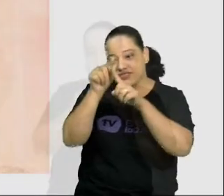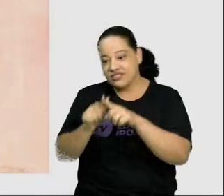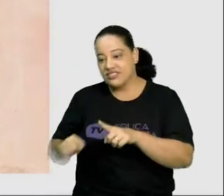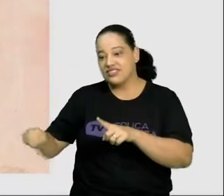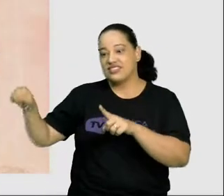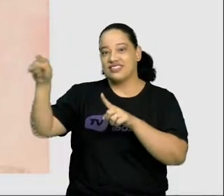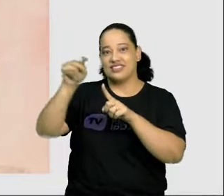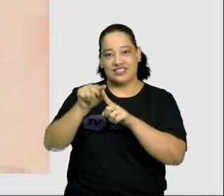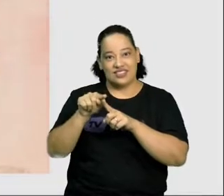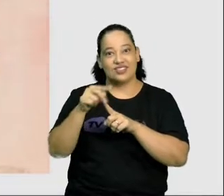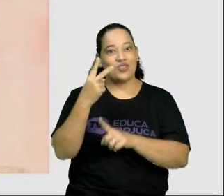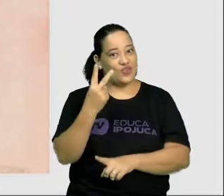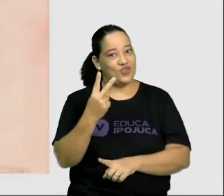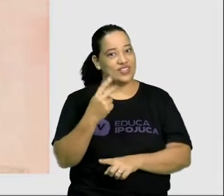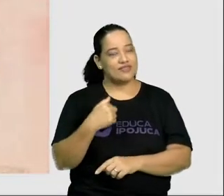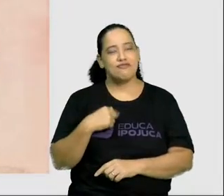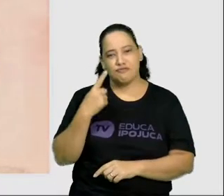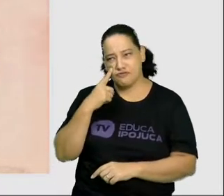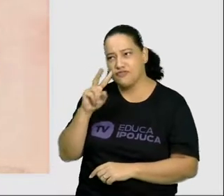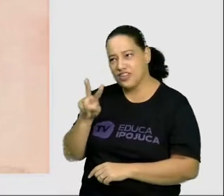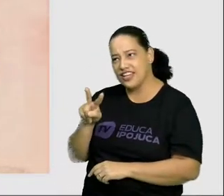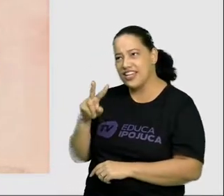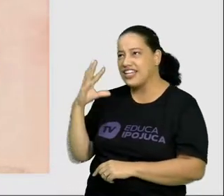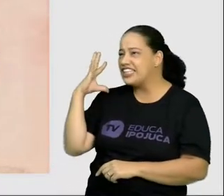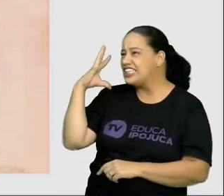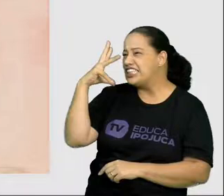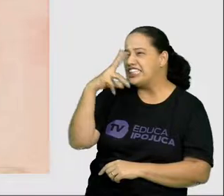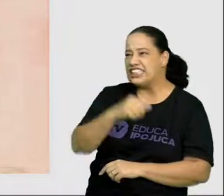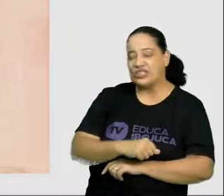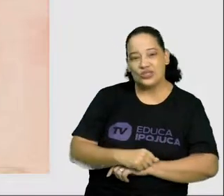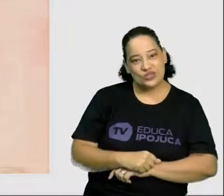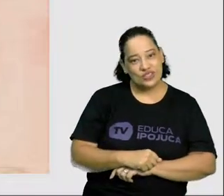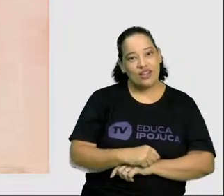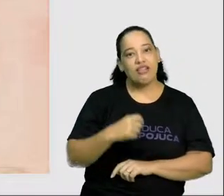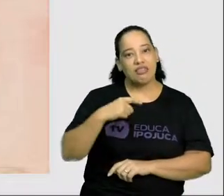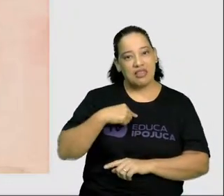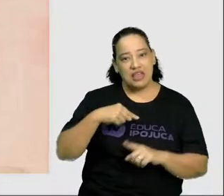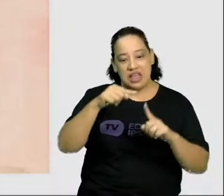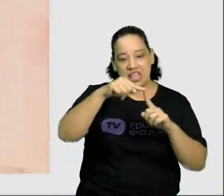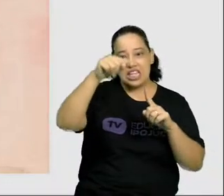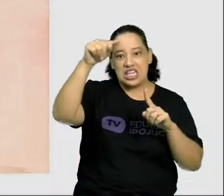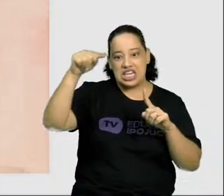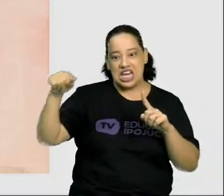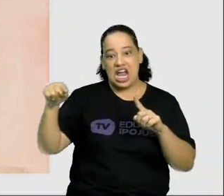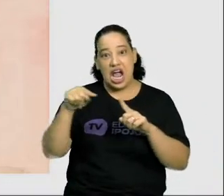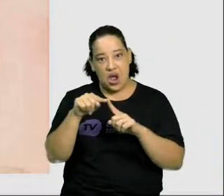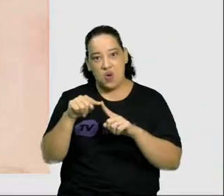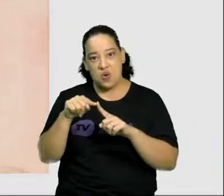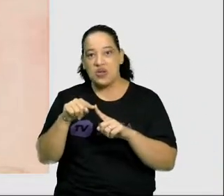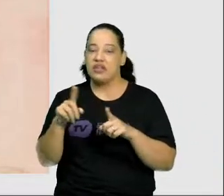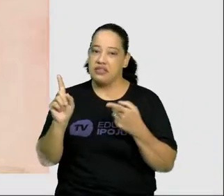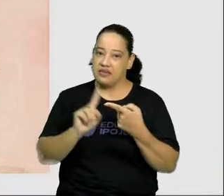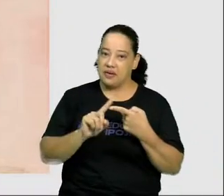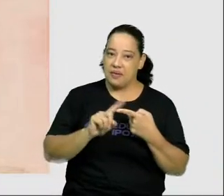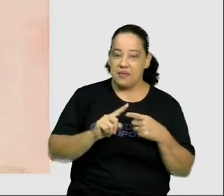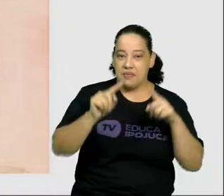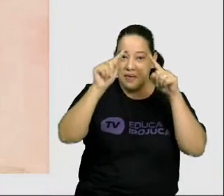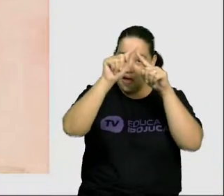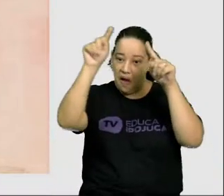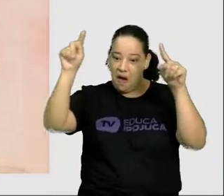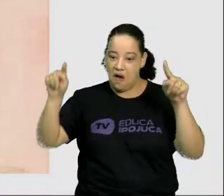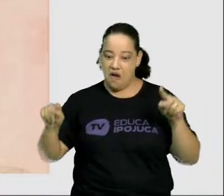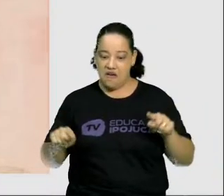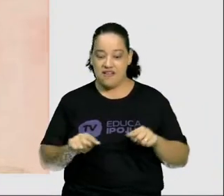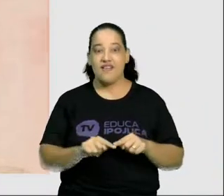Não ficou lindo? Usei vários triângulos e uma oval. Oba!